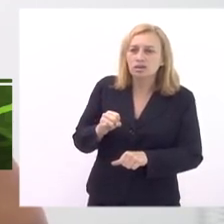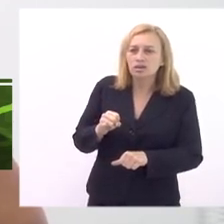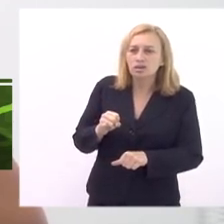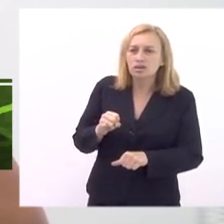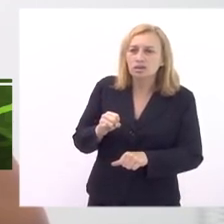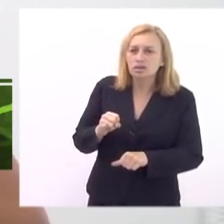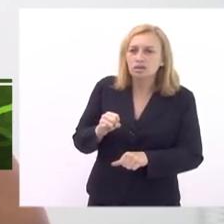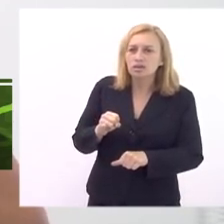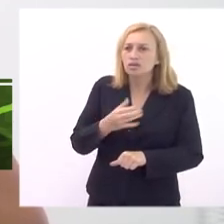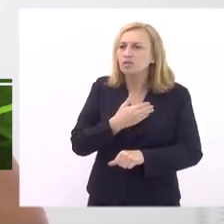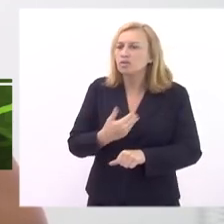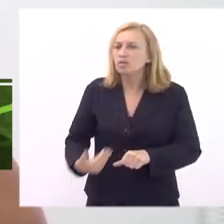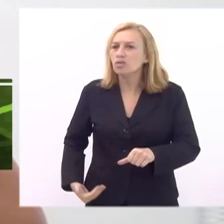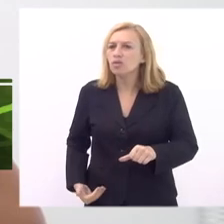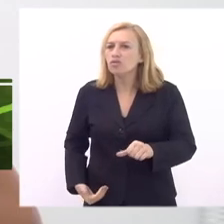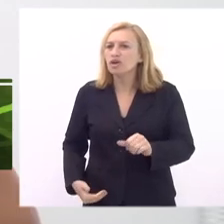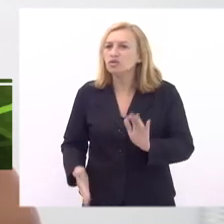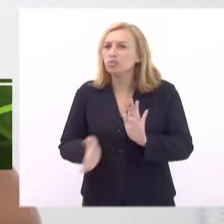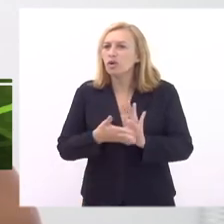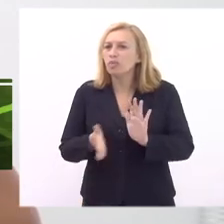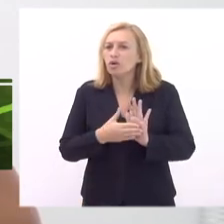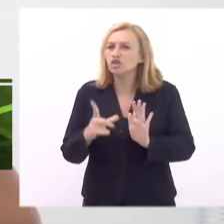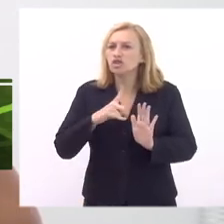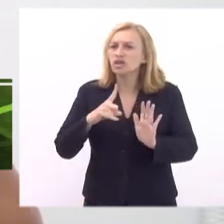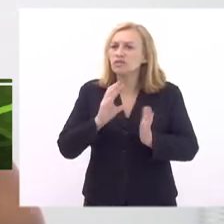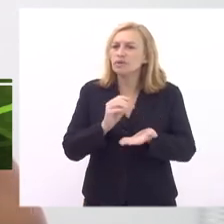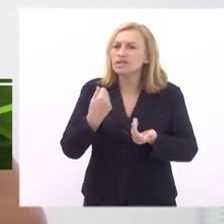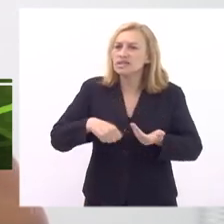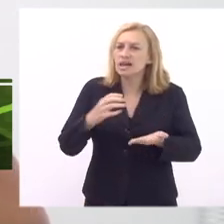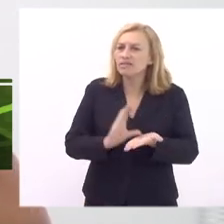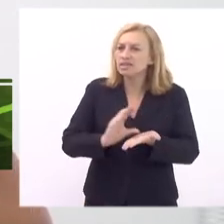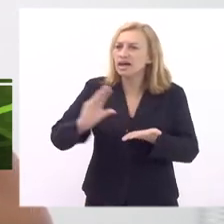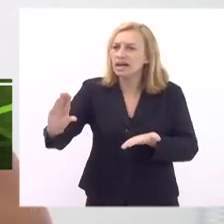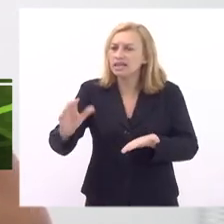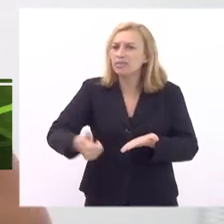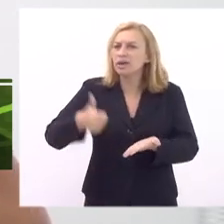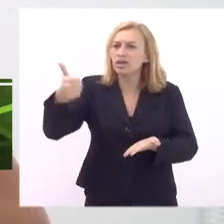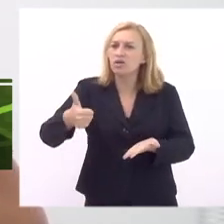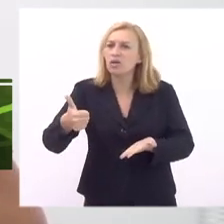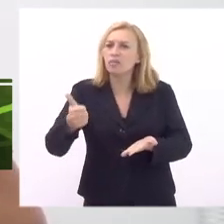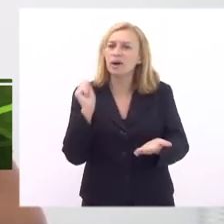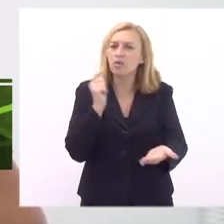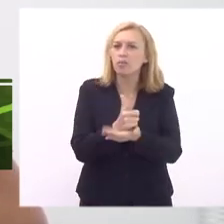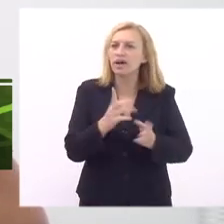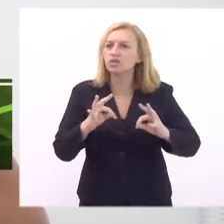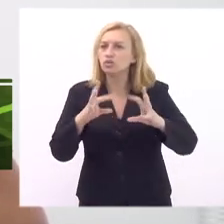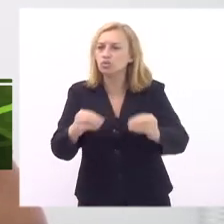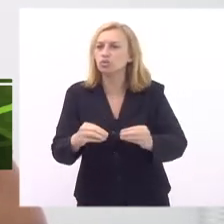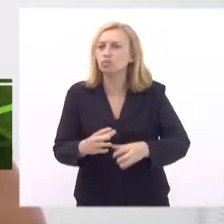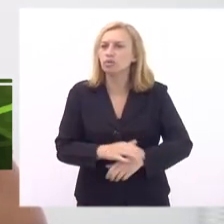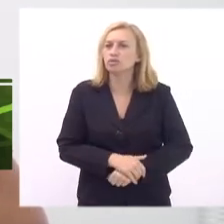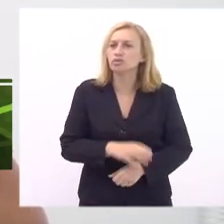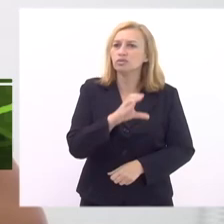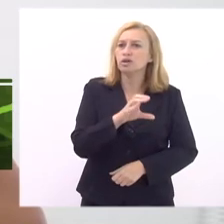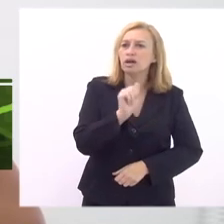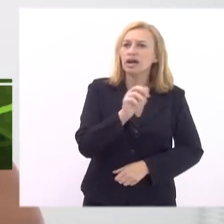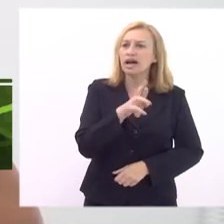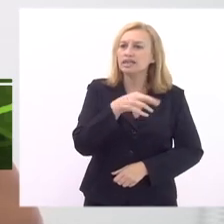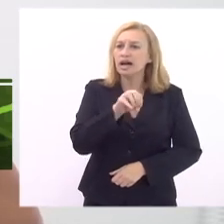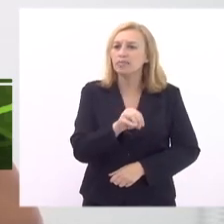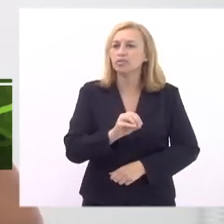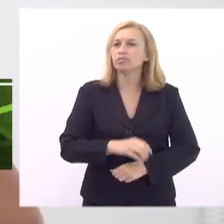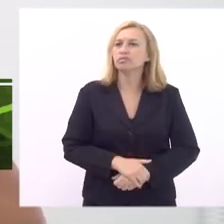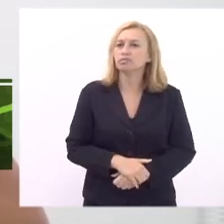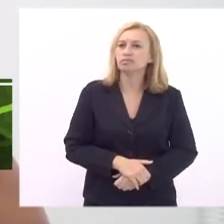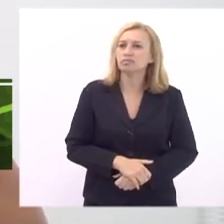propôs isso ele tinha que dar a renda para colocar isso não tem como também a diretora colocar o cardápio sendo que não tem a renda para o